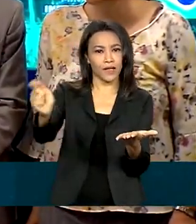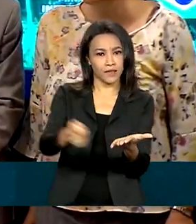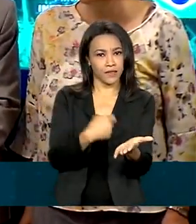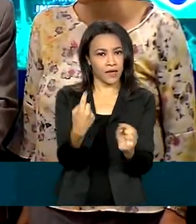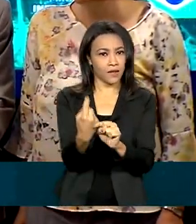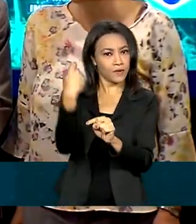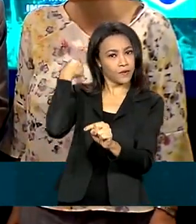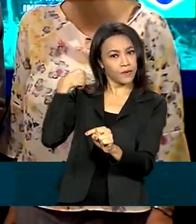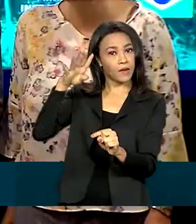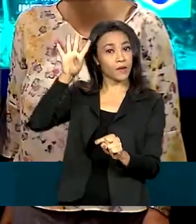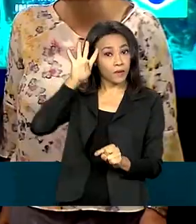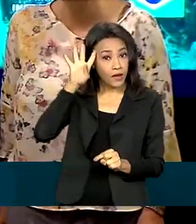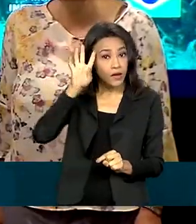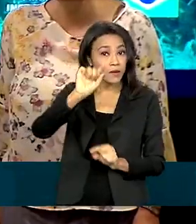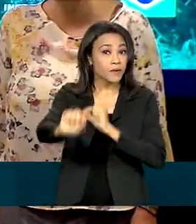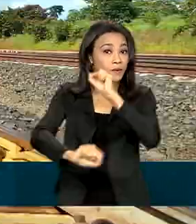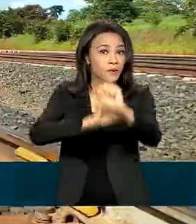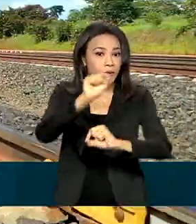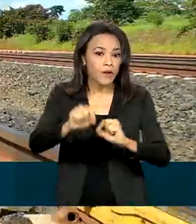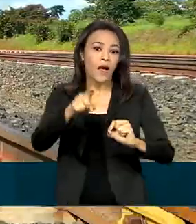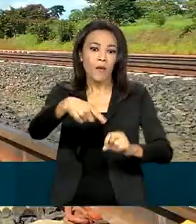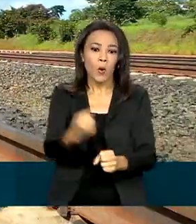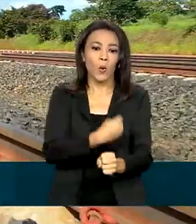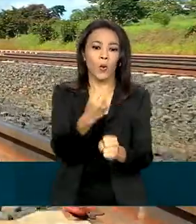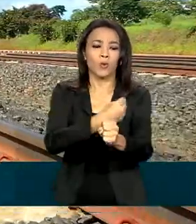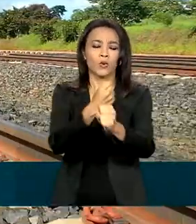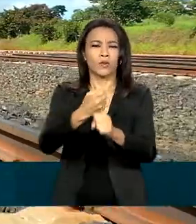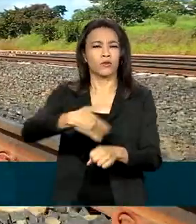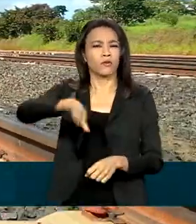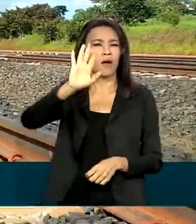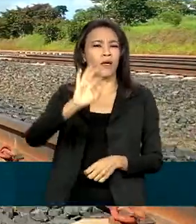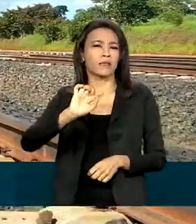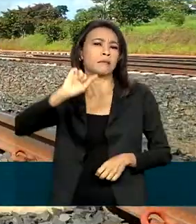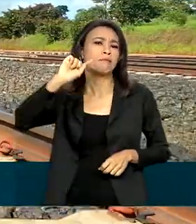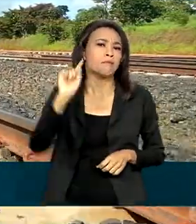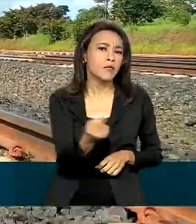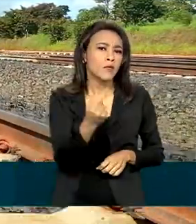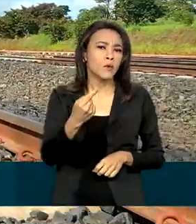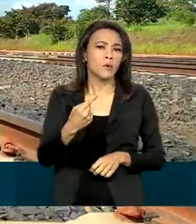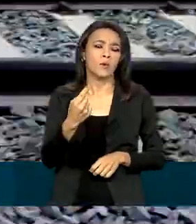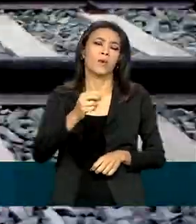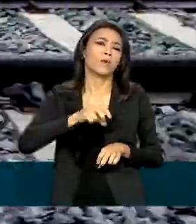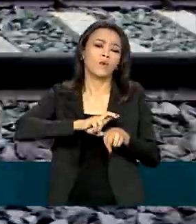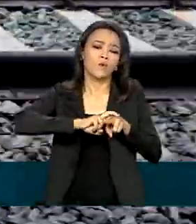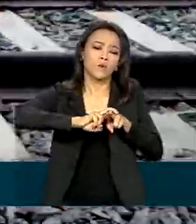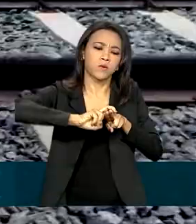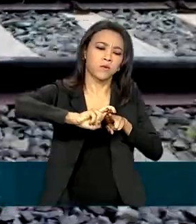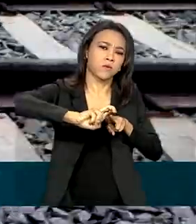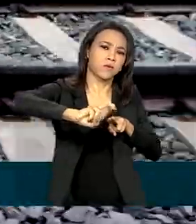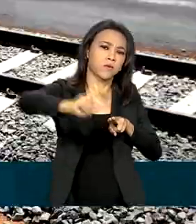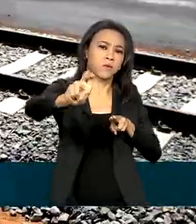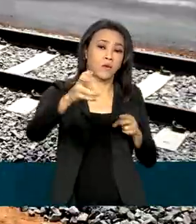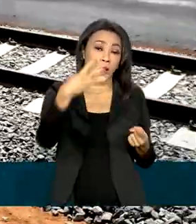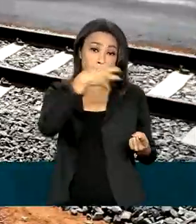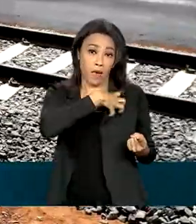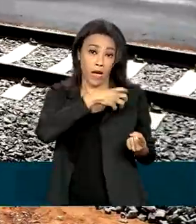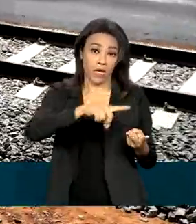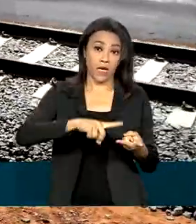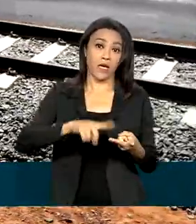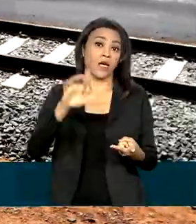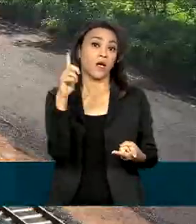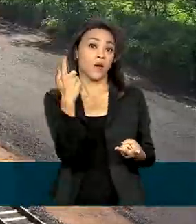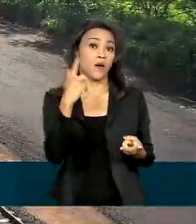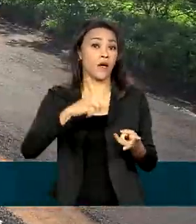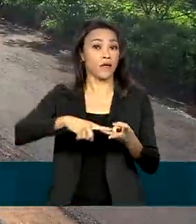quarta-feira contemplam a construção de mais de mil novos quilômetros de ferrovias nos estados da Bahia, Goiás e